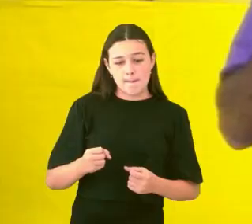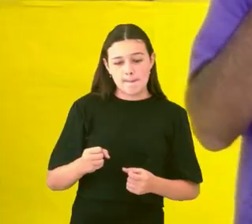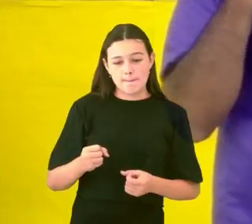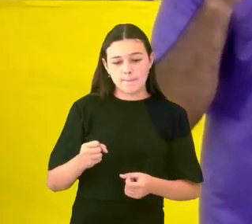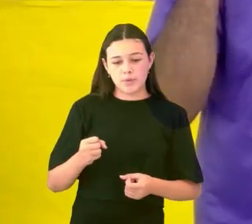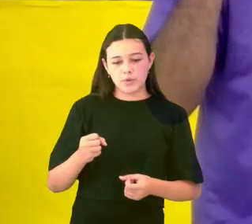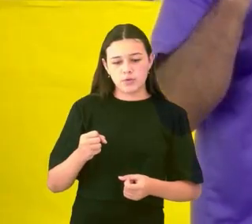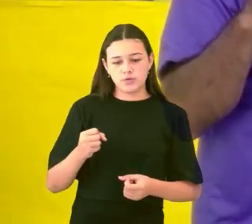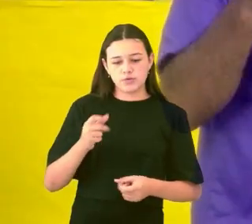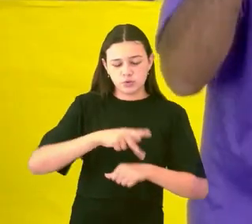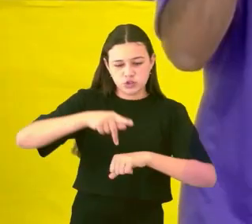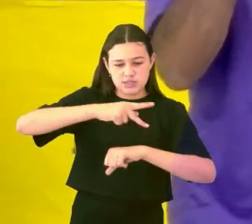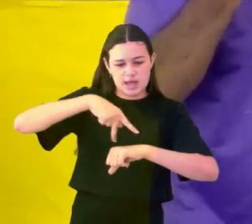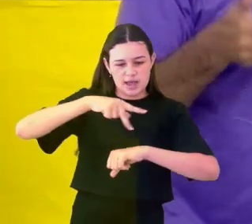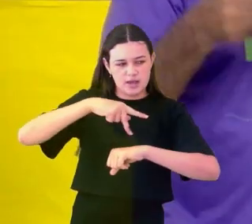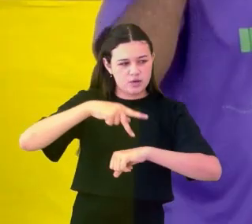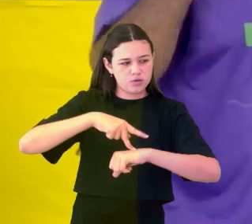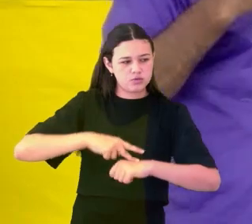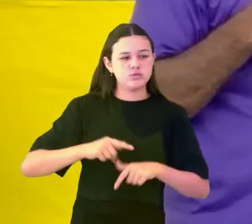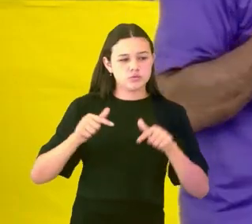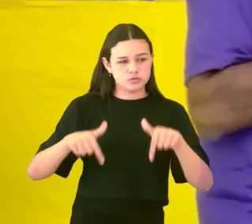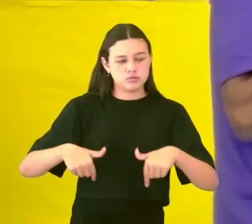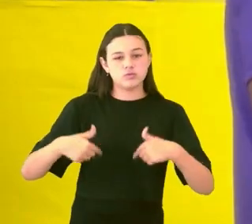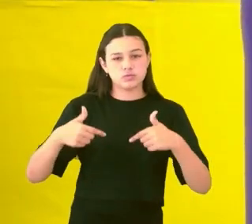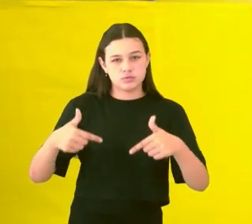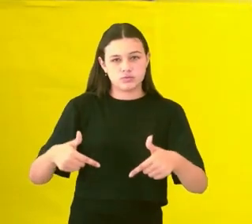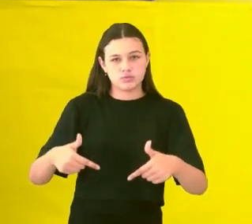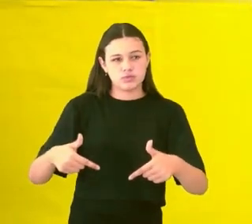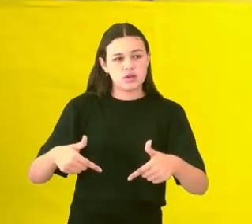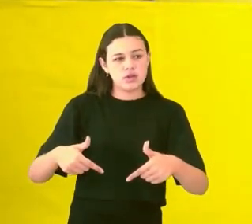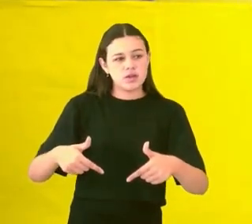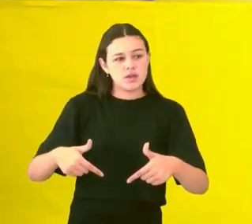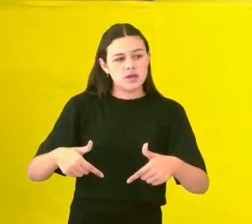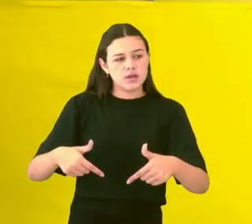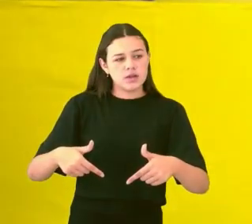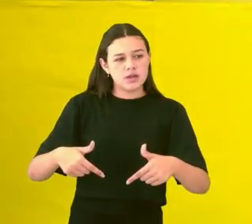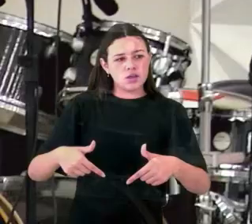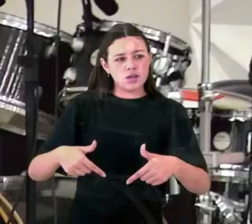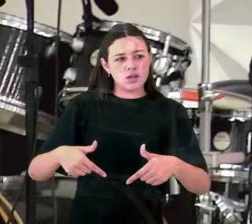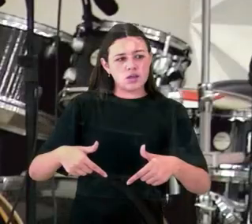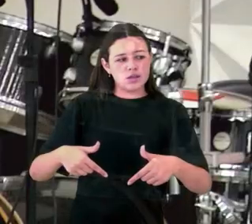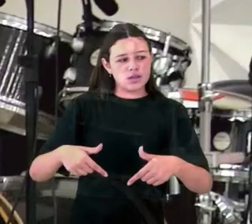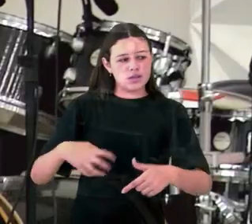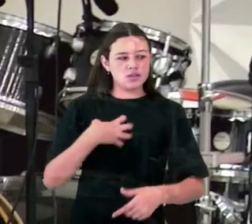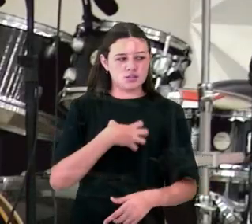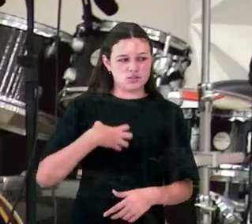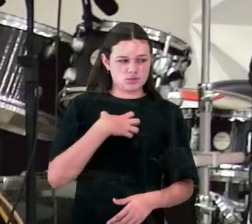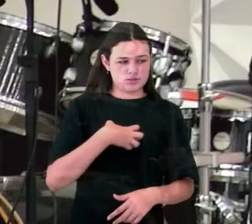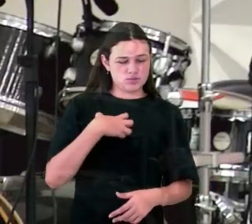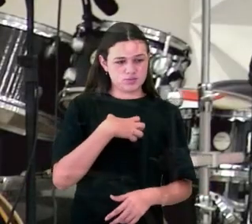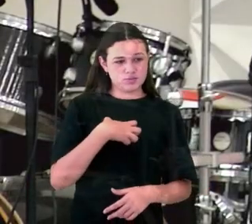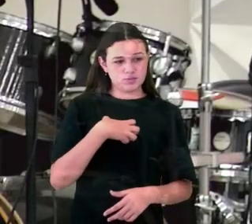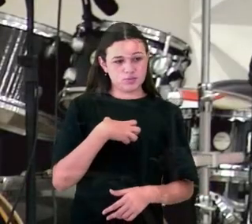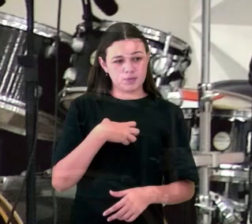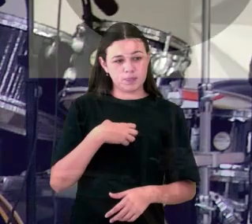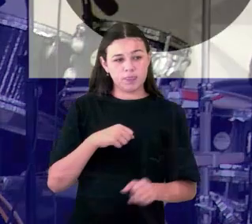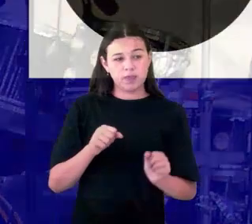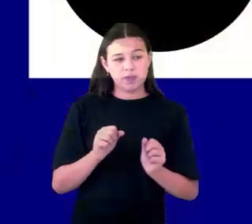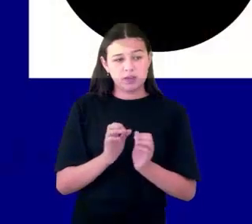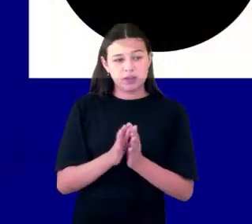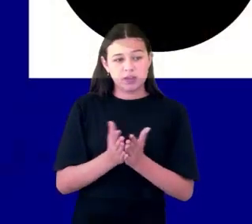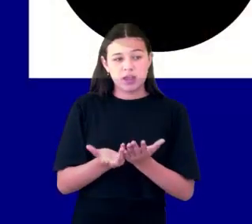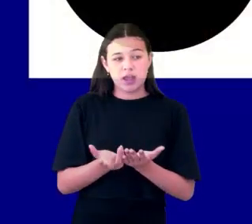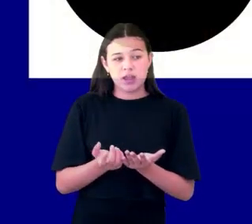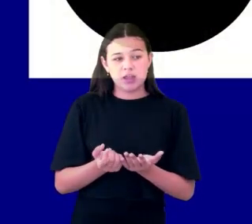uma das coisas mais belas também, do relato da criação. Quando você abre o livro de Gênesis, o que acontece é que há uma